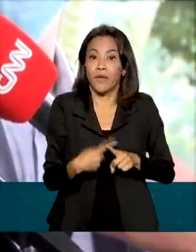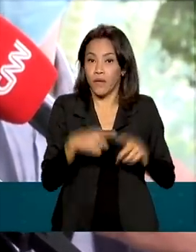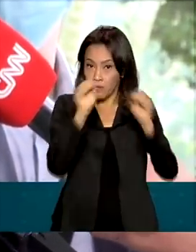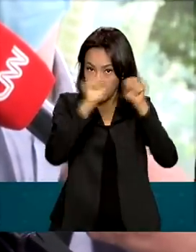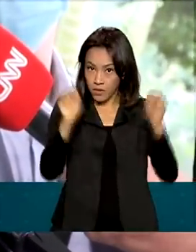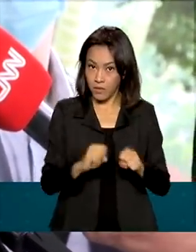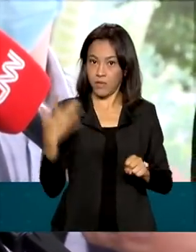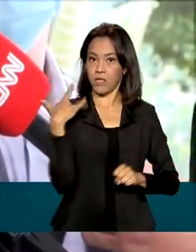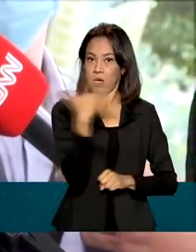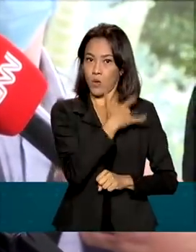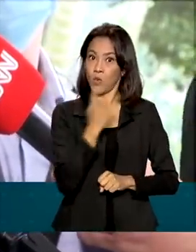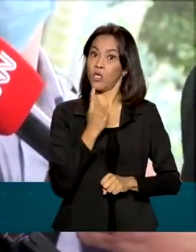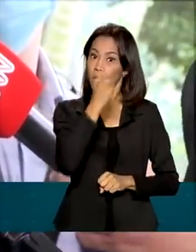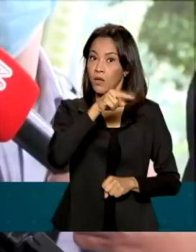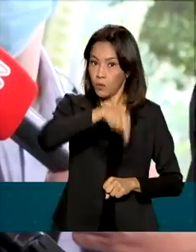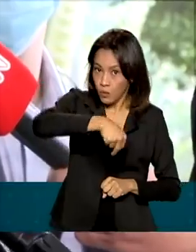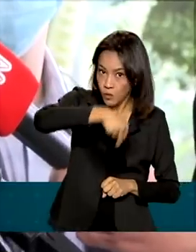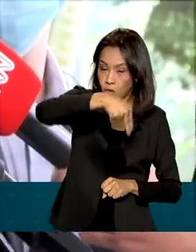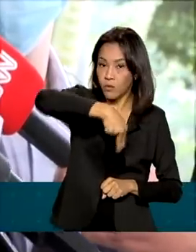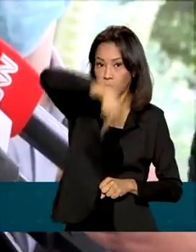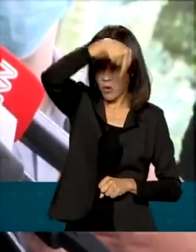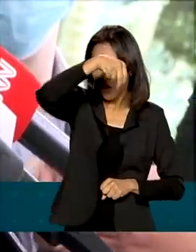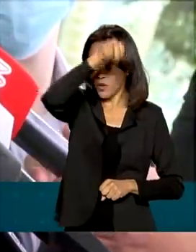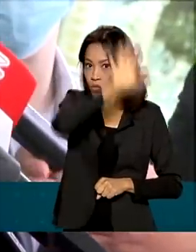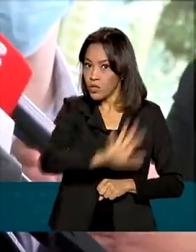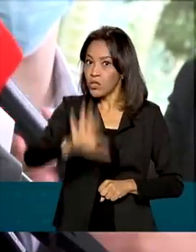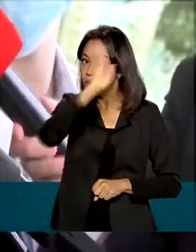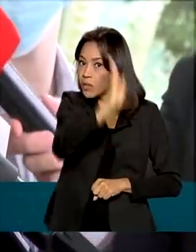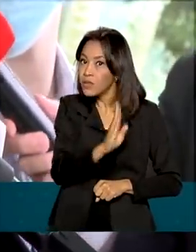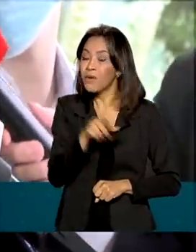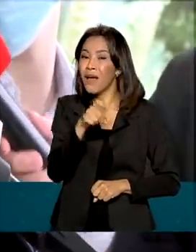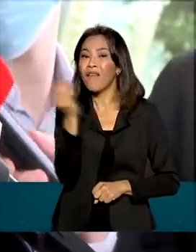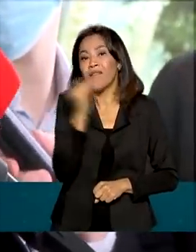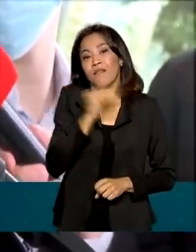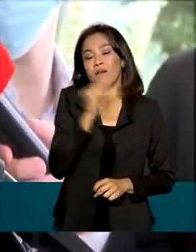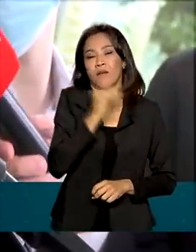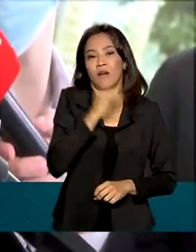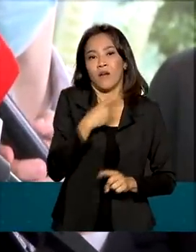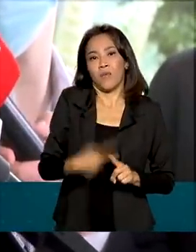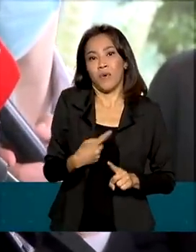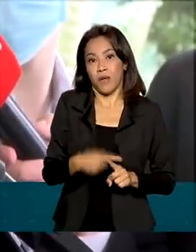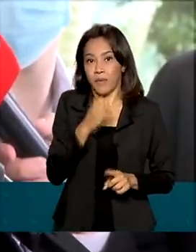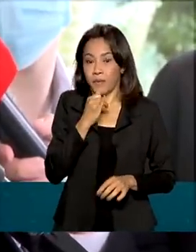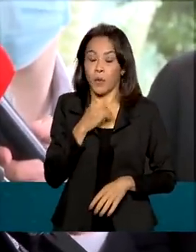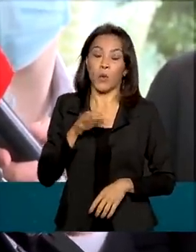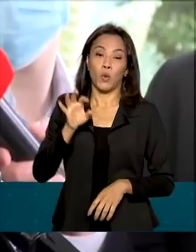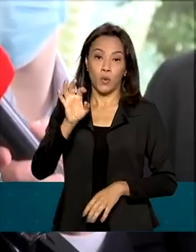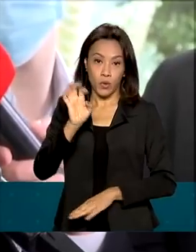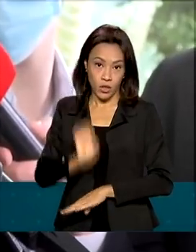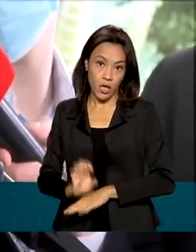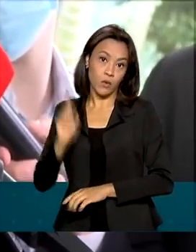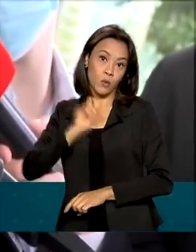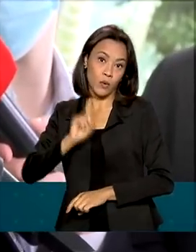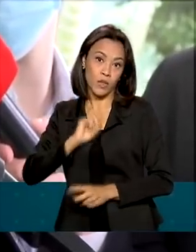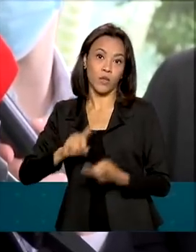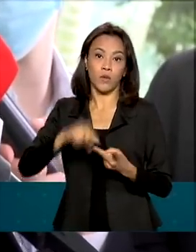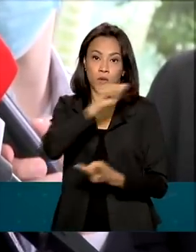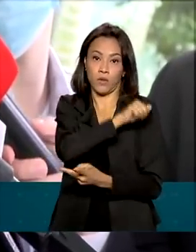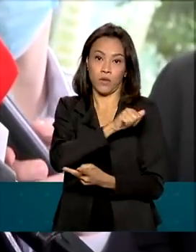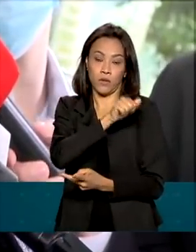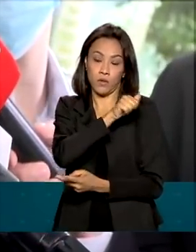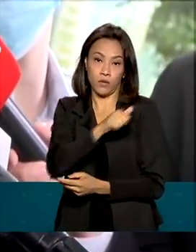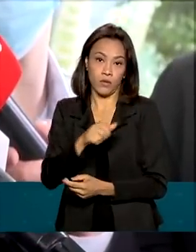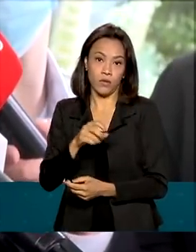cronicamente, é mais frágil, por exemplo, do que o estado do Rio de Janeiro, o estado do Rio Grande do Sul,